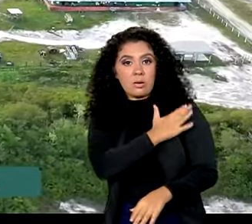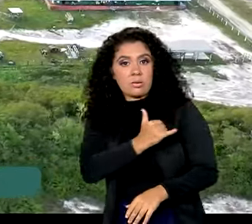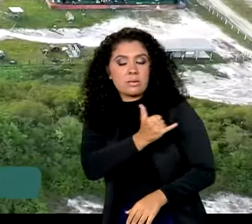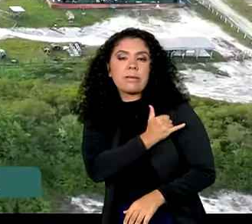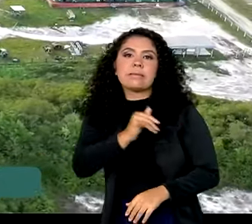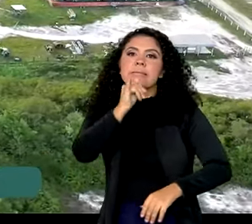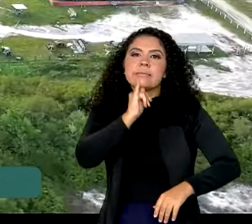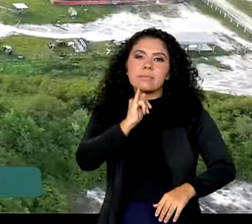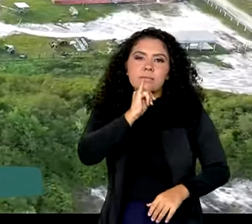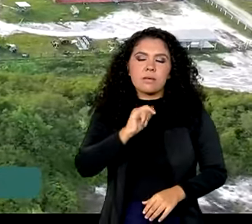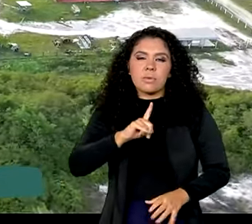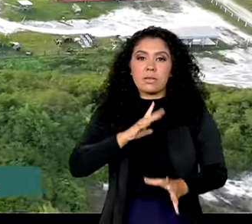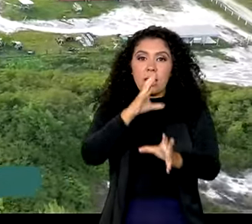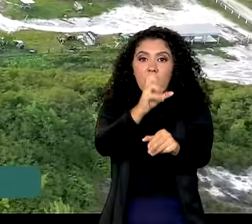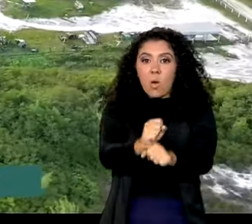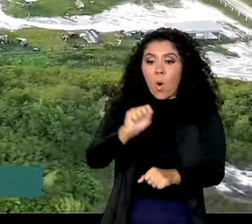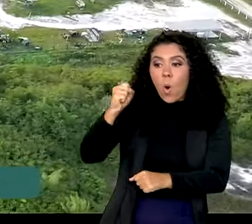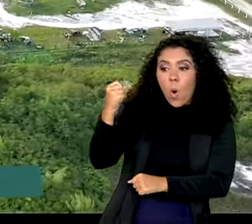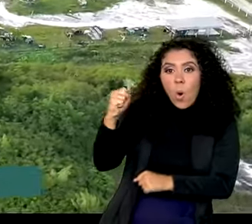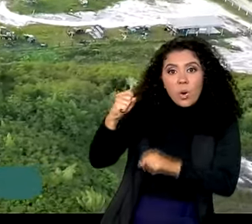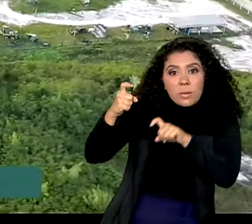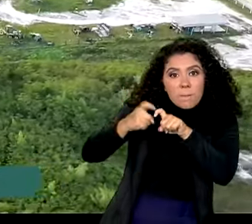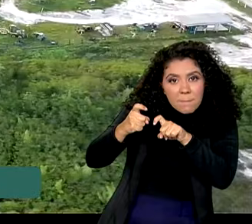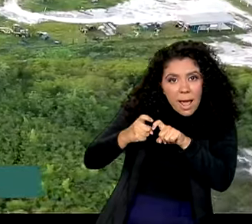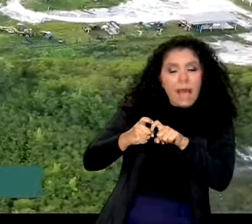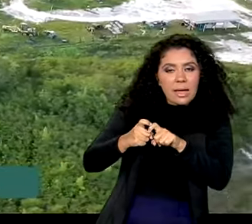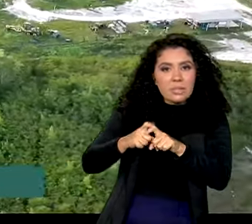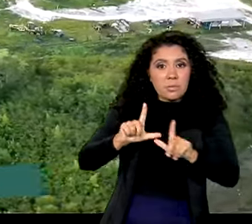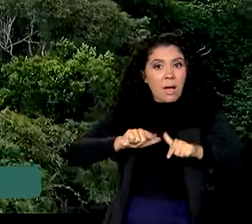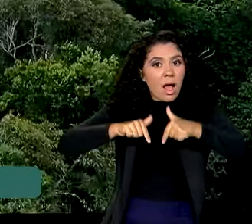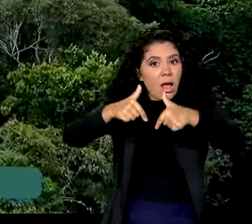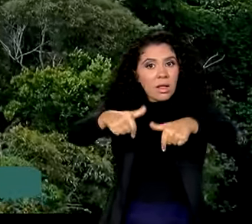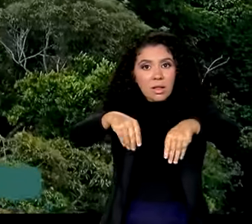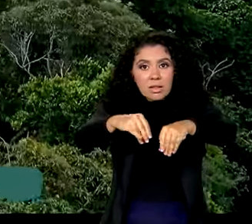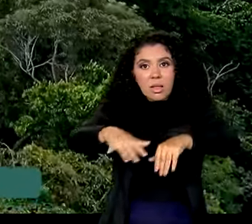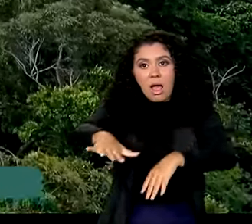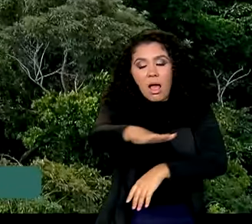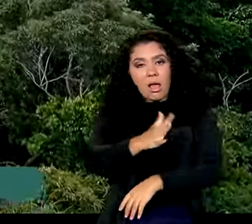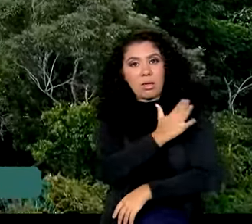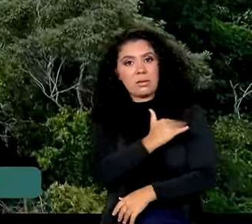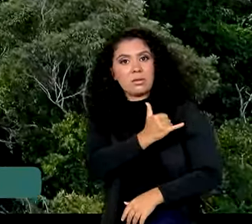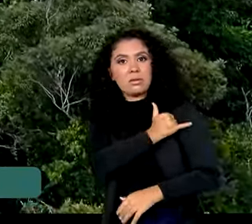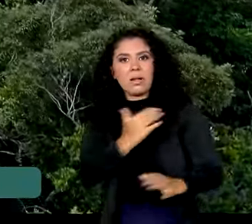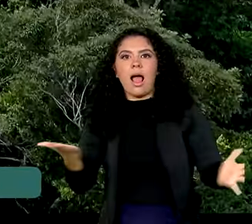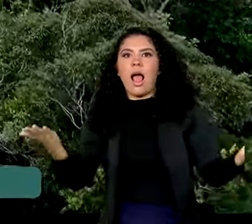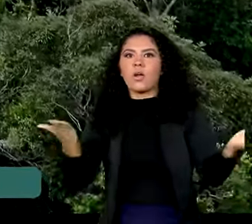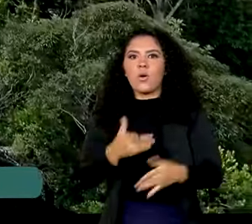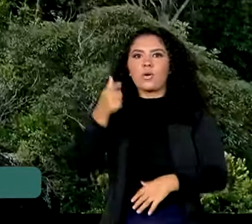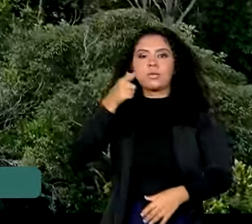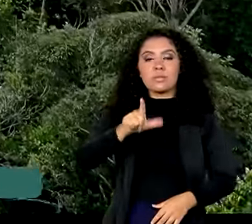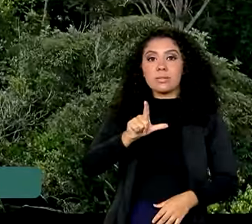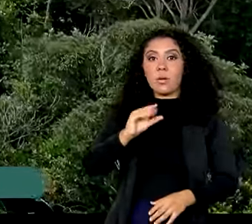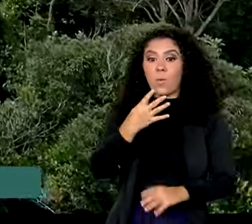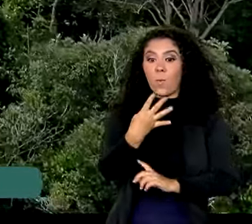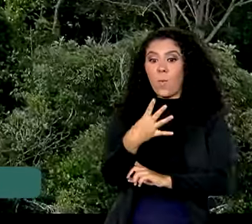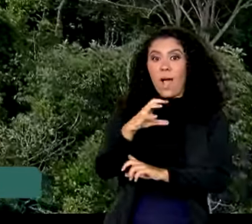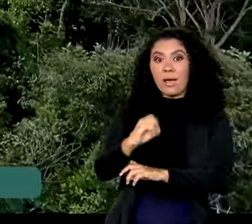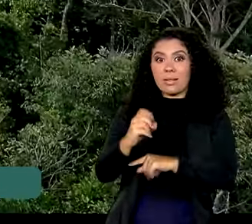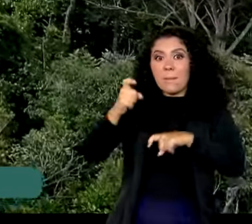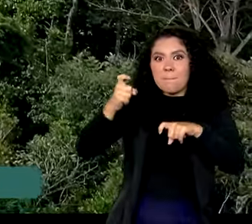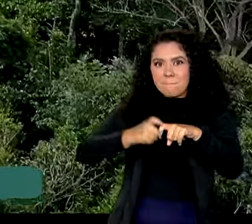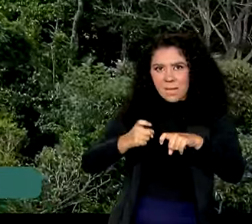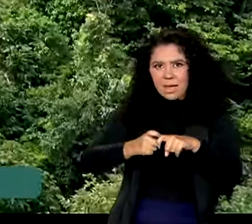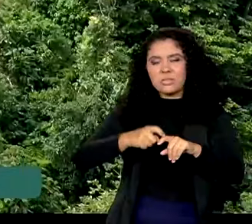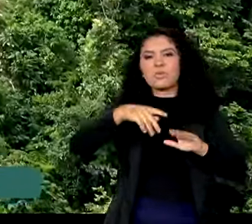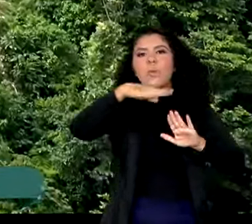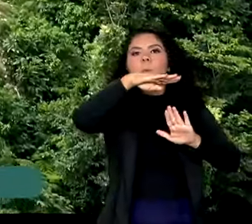exemplo, de oito médicos apenas para atuar em todo o território indígena Anumami para 28, estamos chegando agora a 40 médicos do